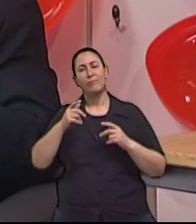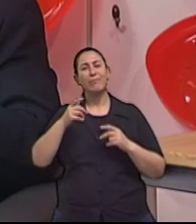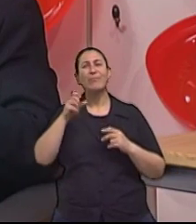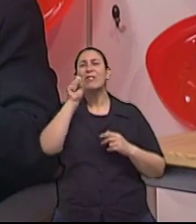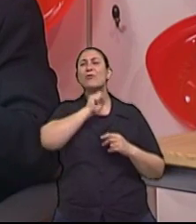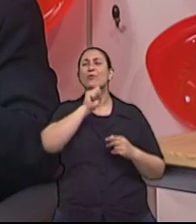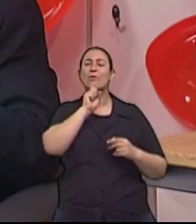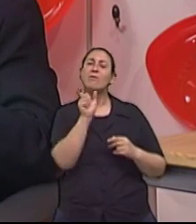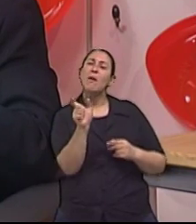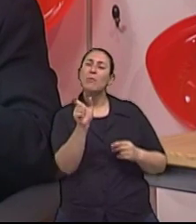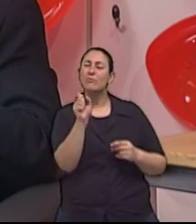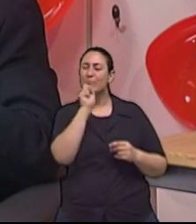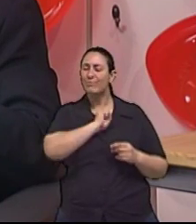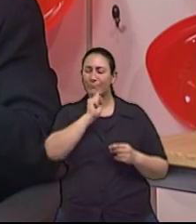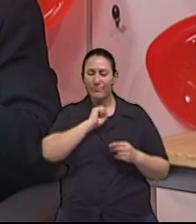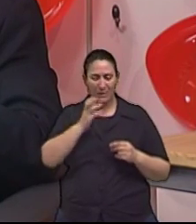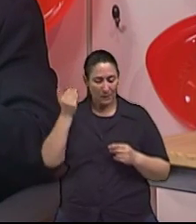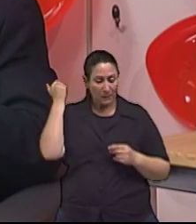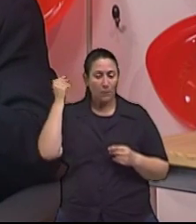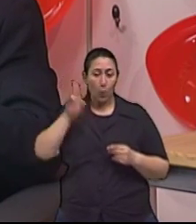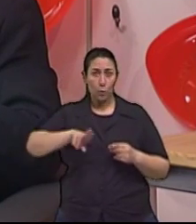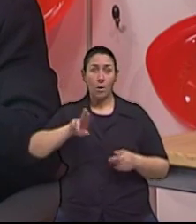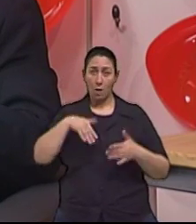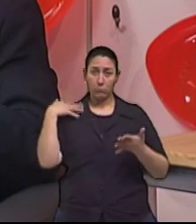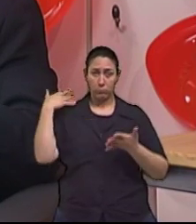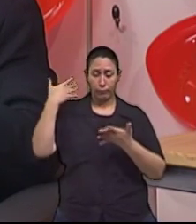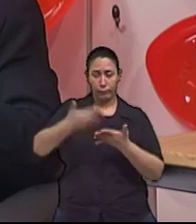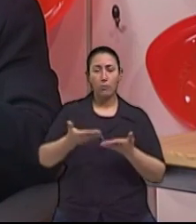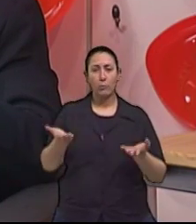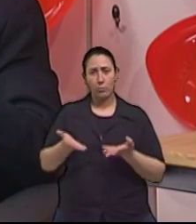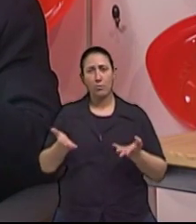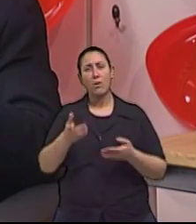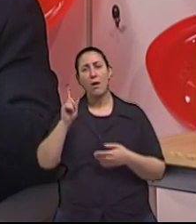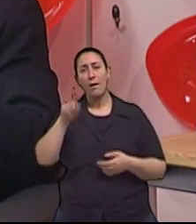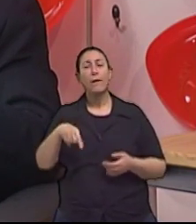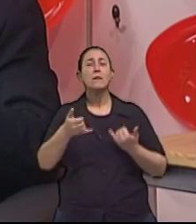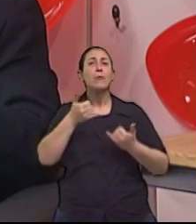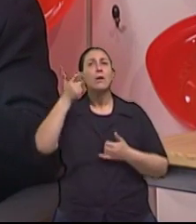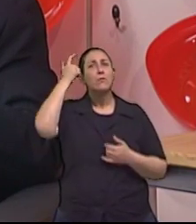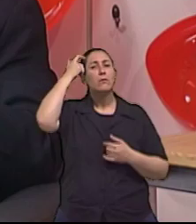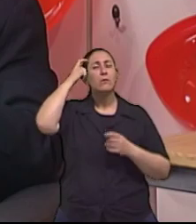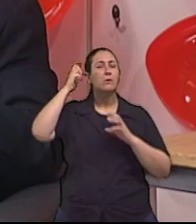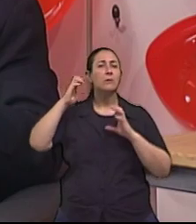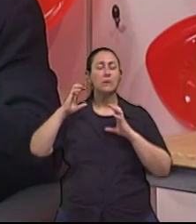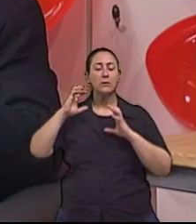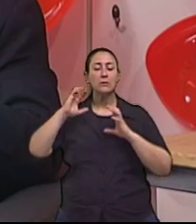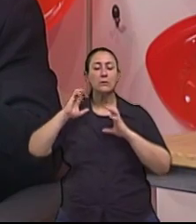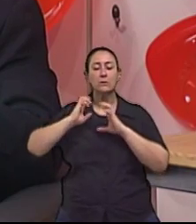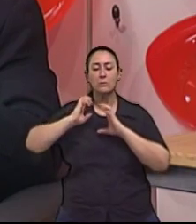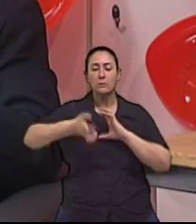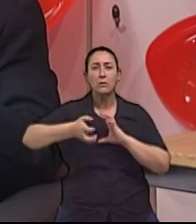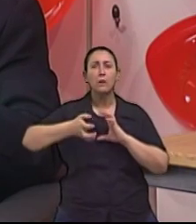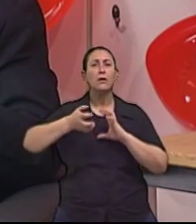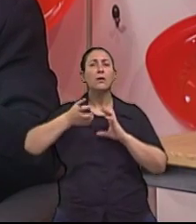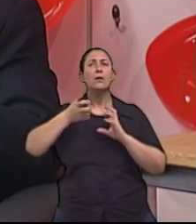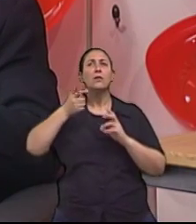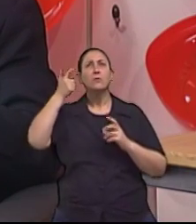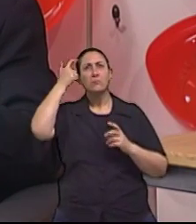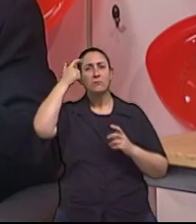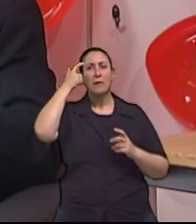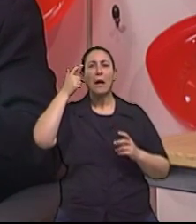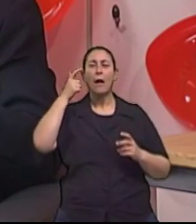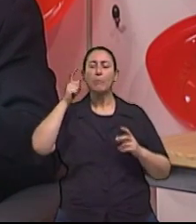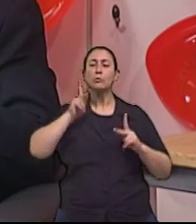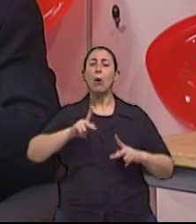antigo, que é muitas vezes utilizado ainda, hoje de forma errônea, né, o termo demência senil. Não existe demência da idade, portanto, não existe